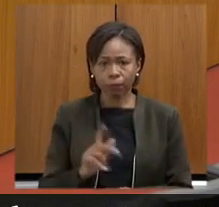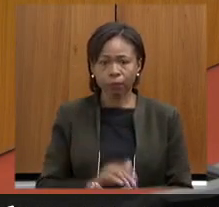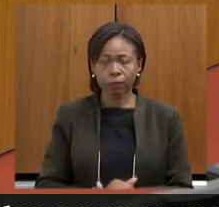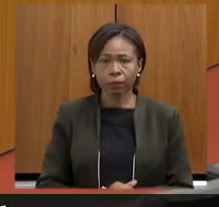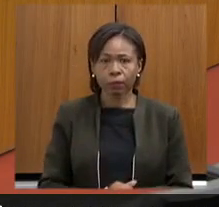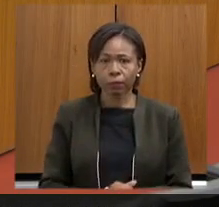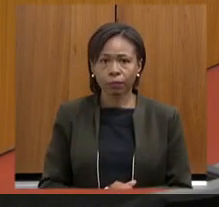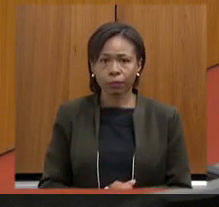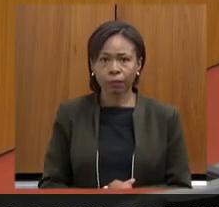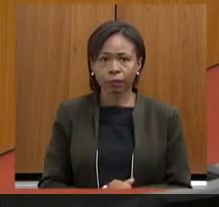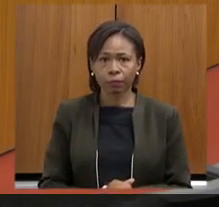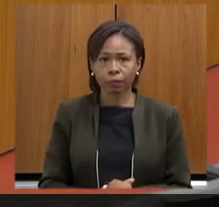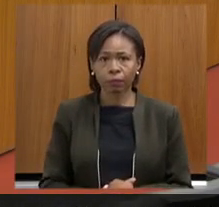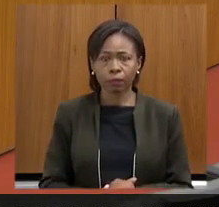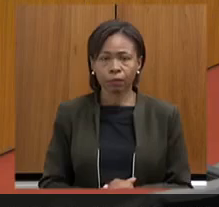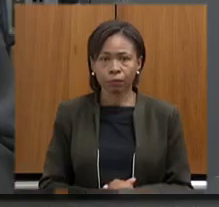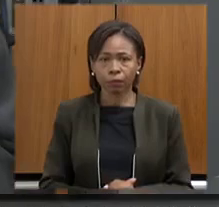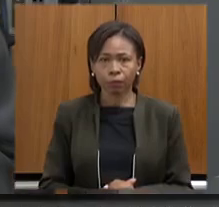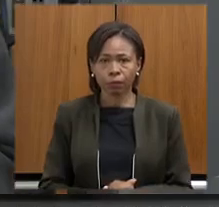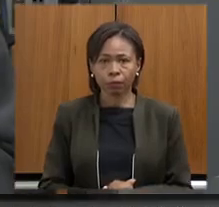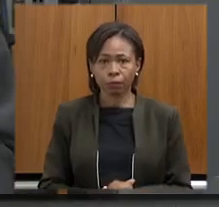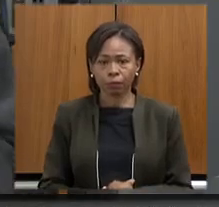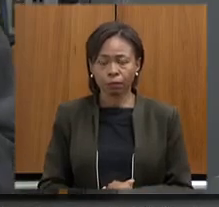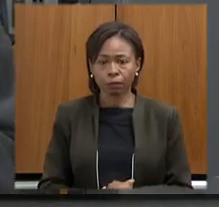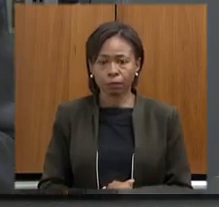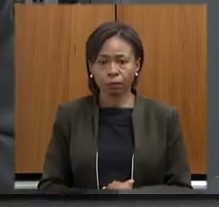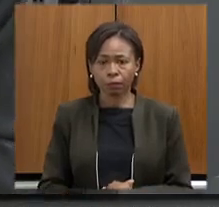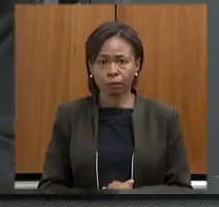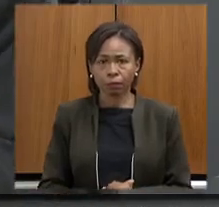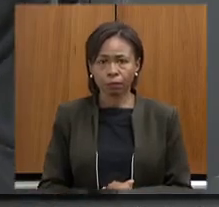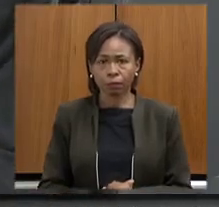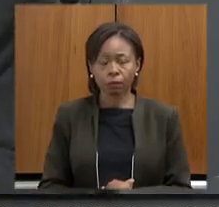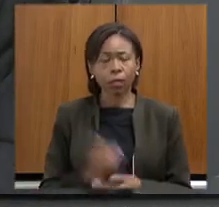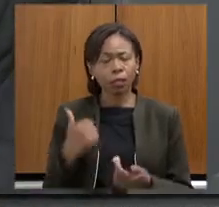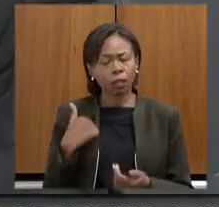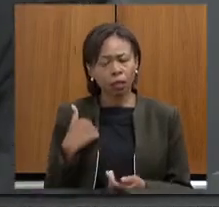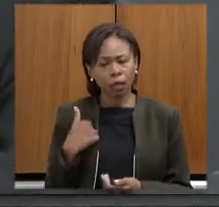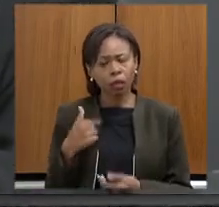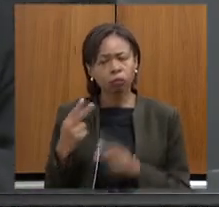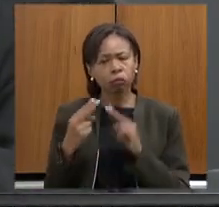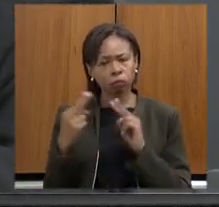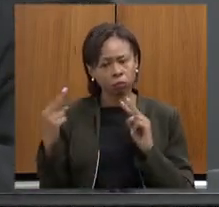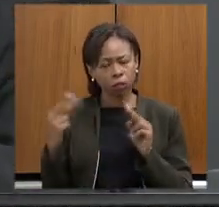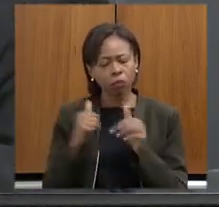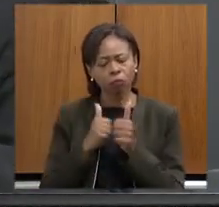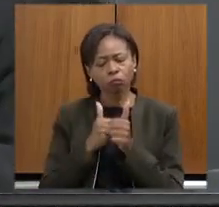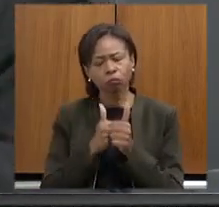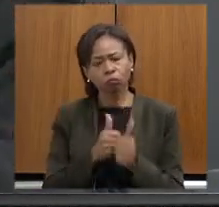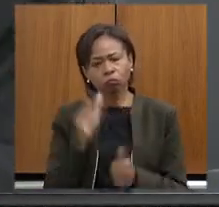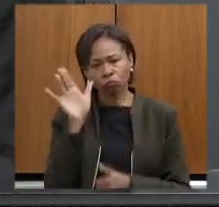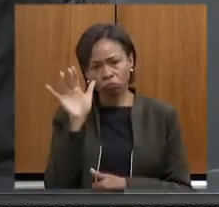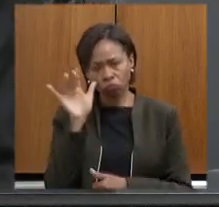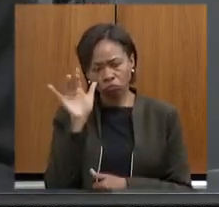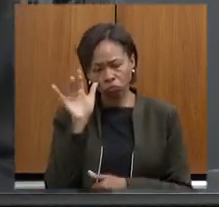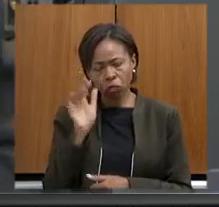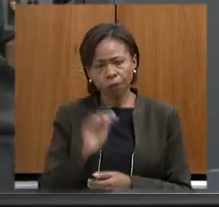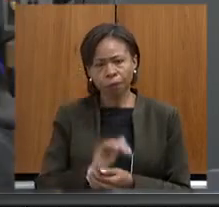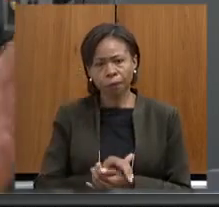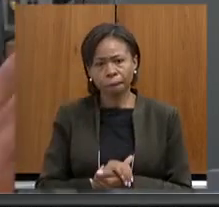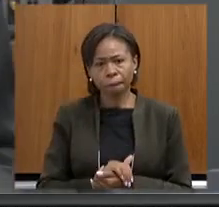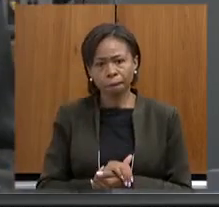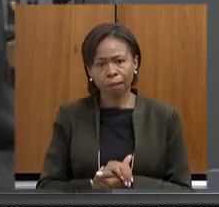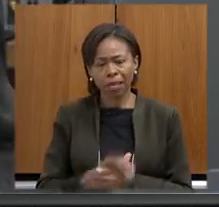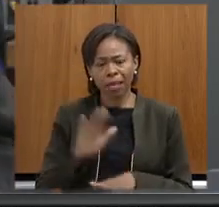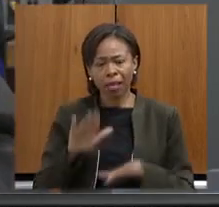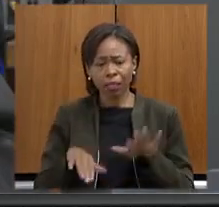senhoras e deputados deputadas secretário Marília eu acompanhei remotamente dentro do possível teve